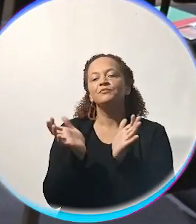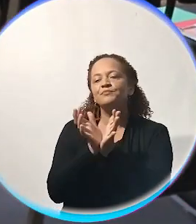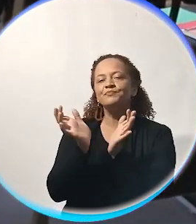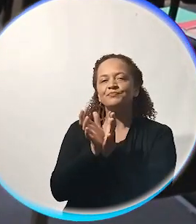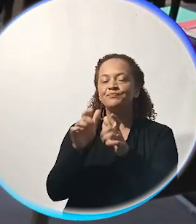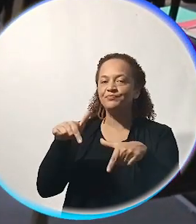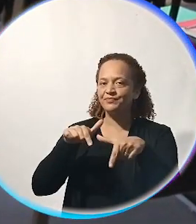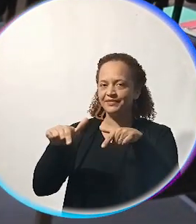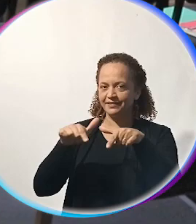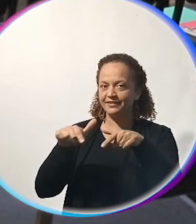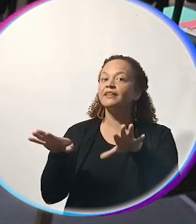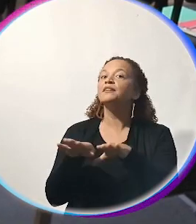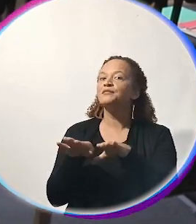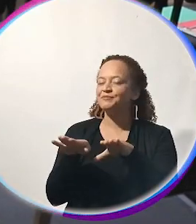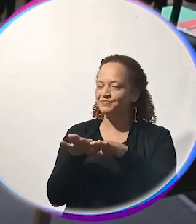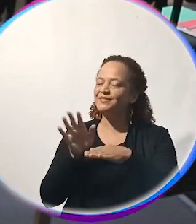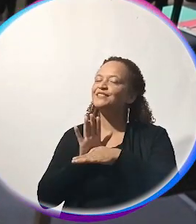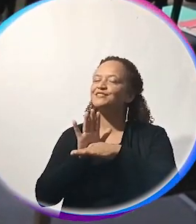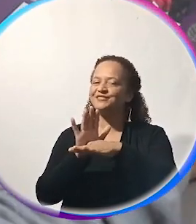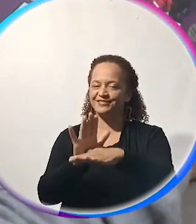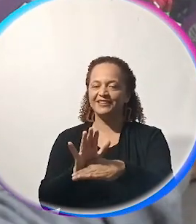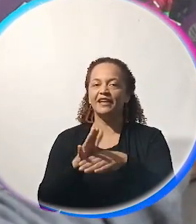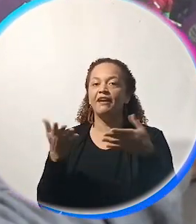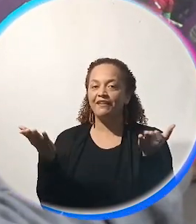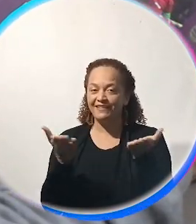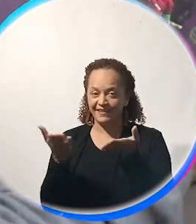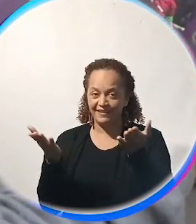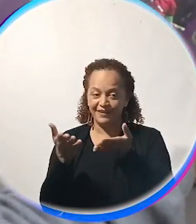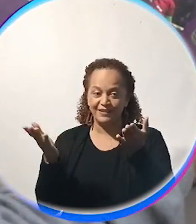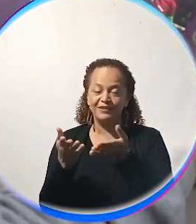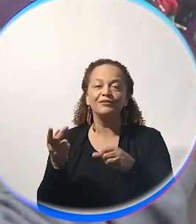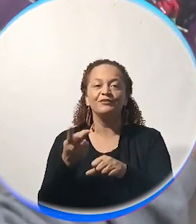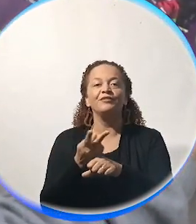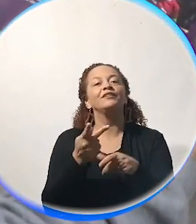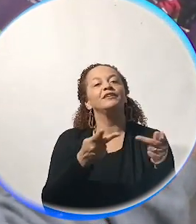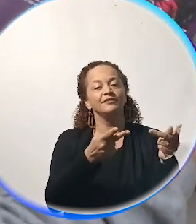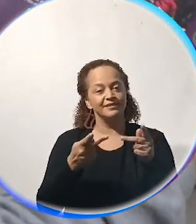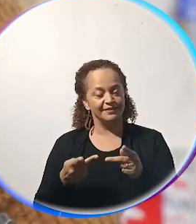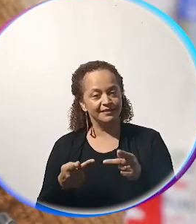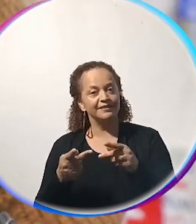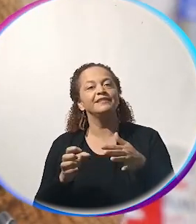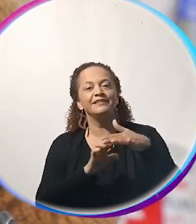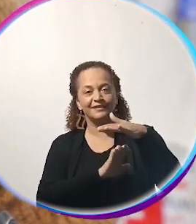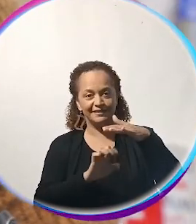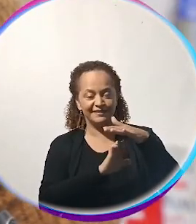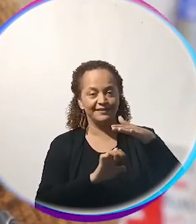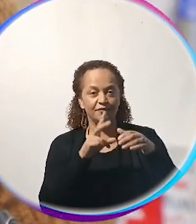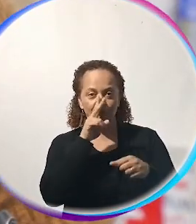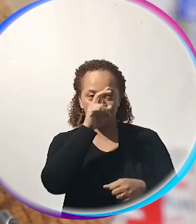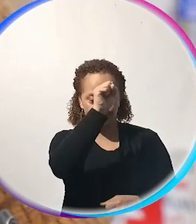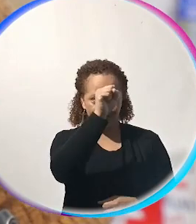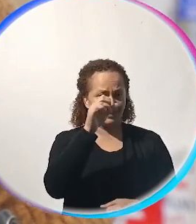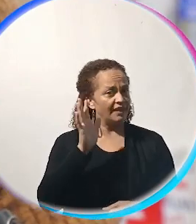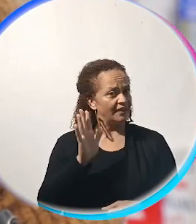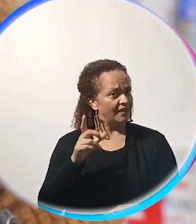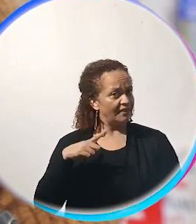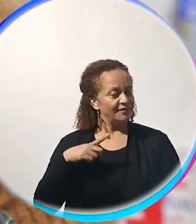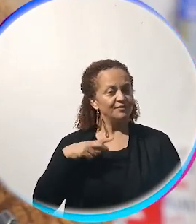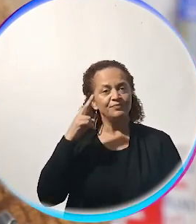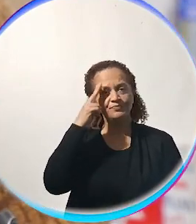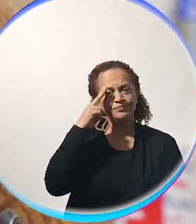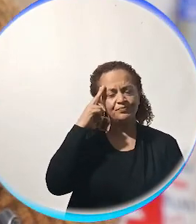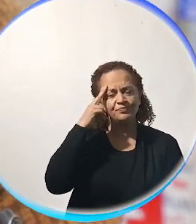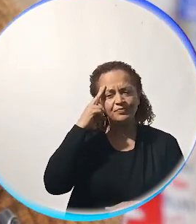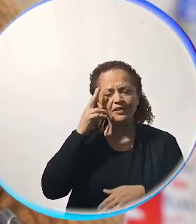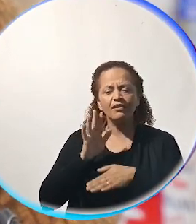Empregabilidade também presta esse serviço, e agora, com a busca ativa, ganha mais força. E já havia esse sonho, que